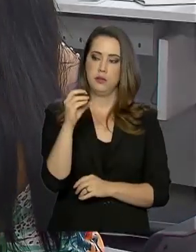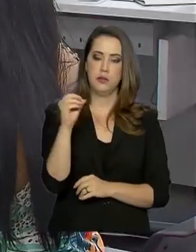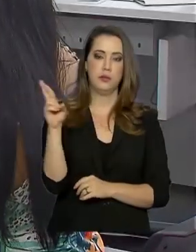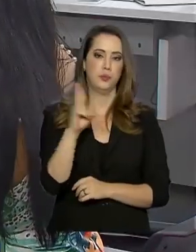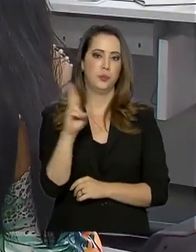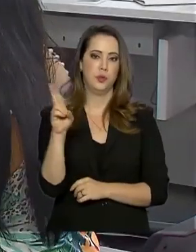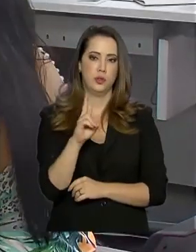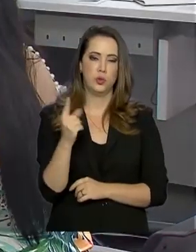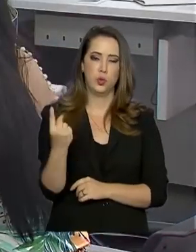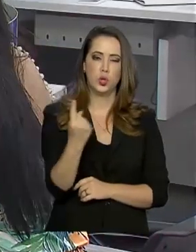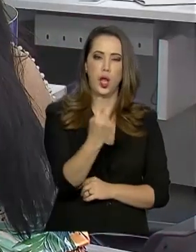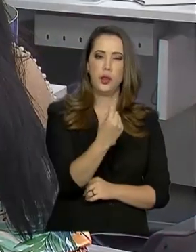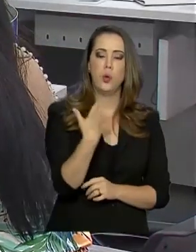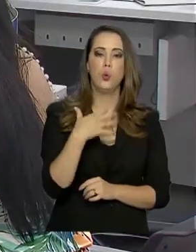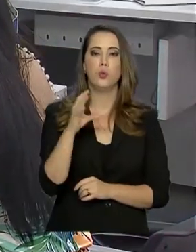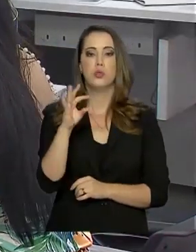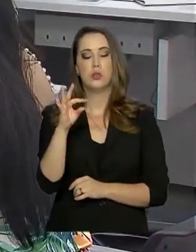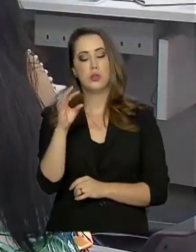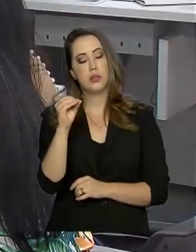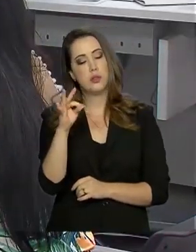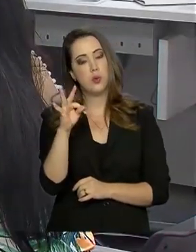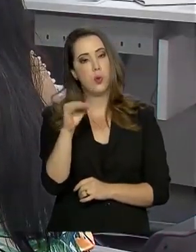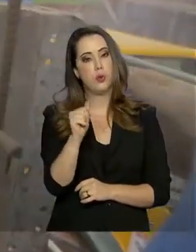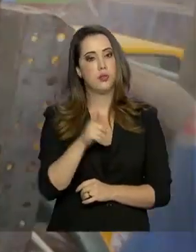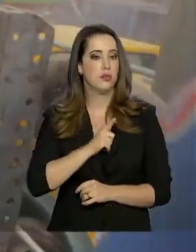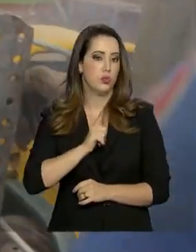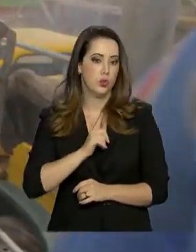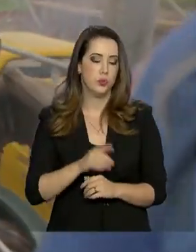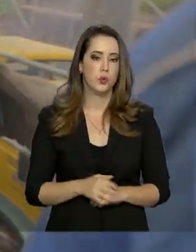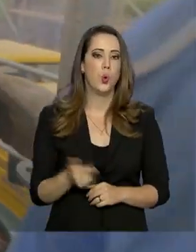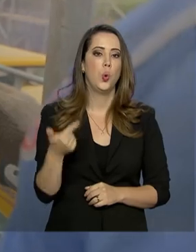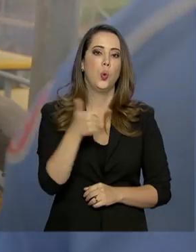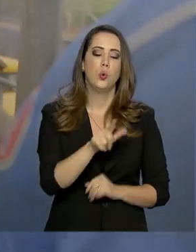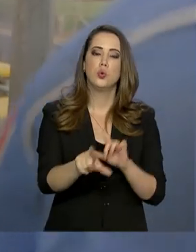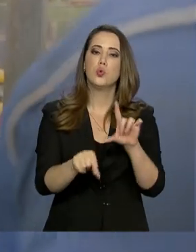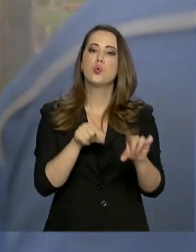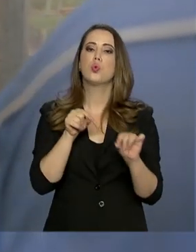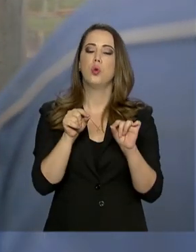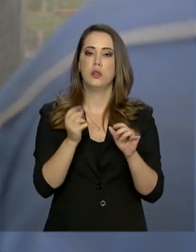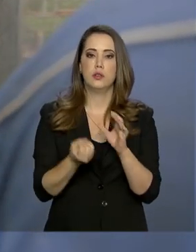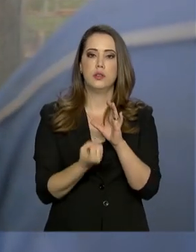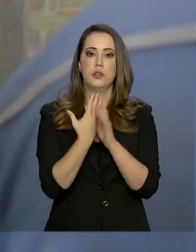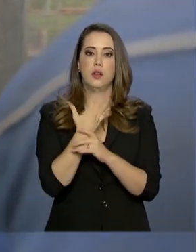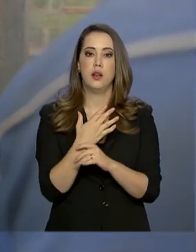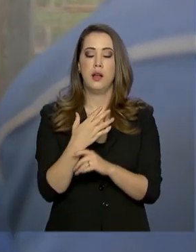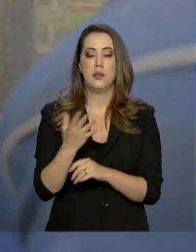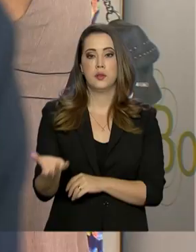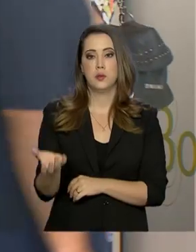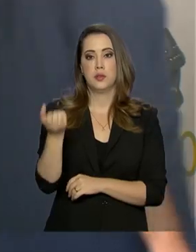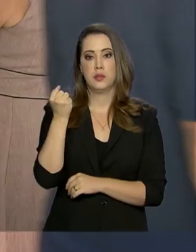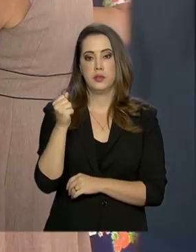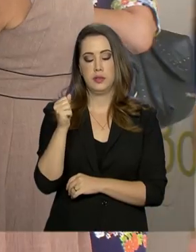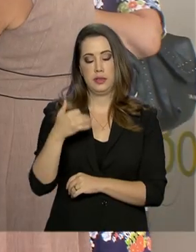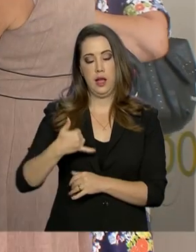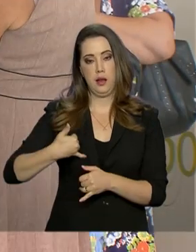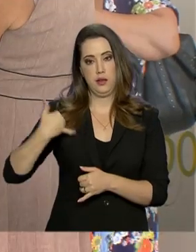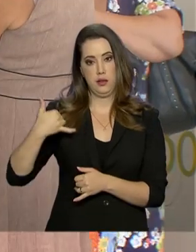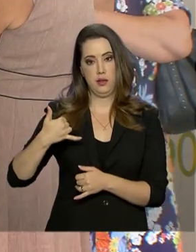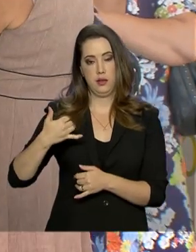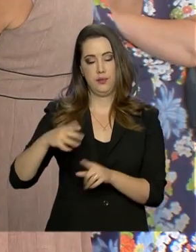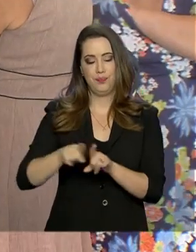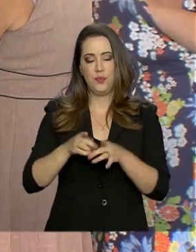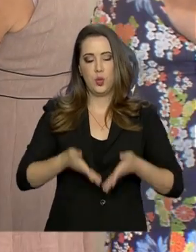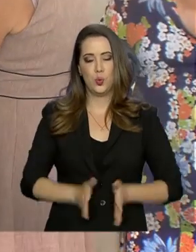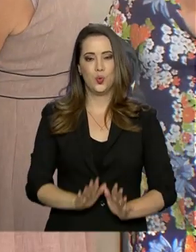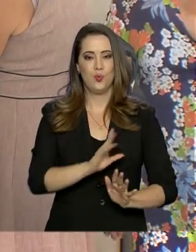reais de cada uma das contas ativas e inativas. Uma outra opção criada foi o saque aniversário, com a liberação dessa